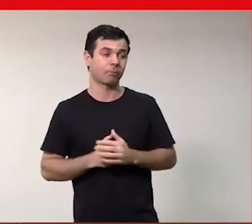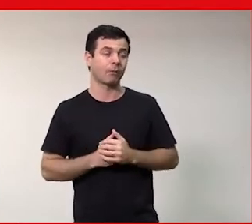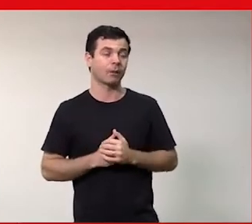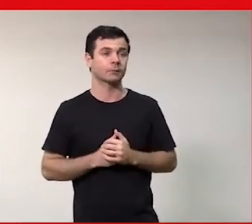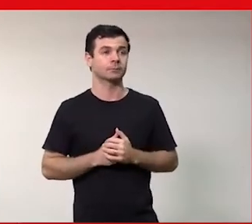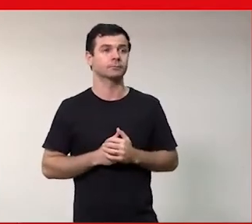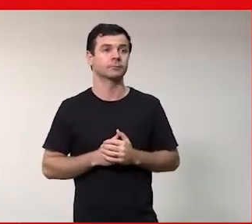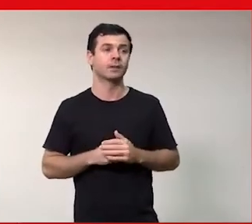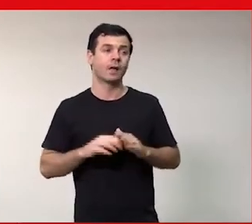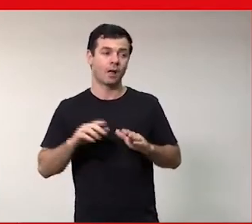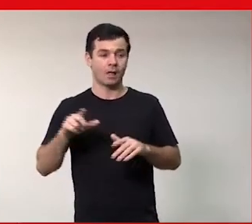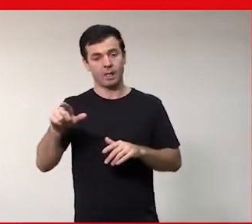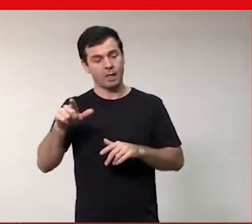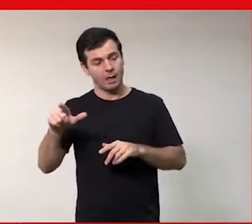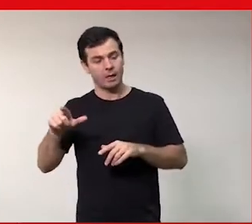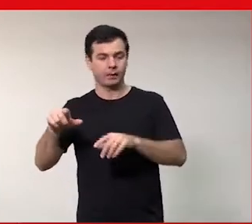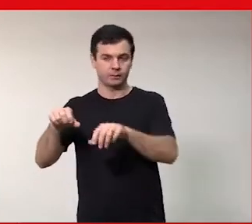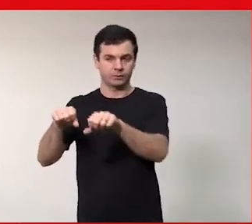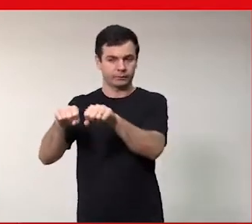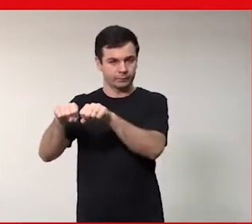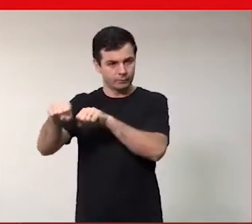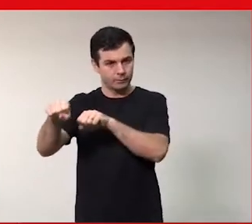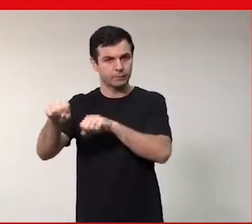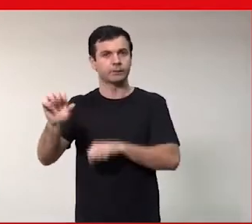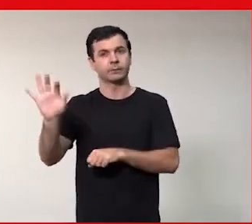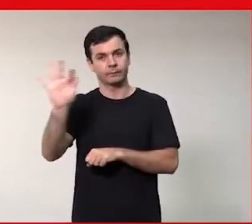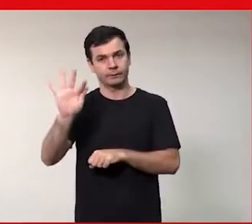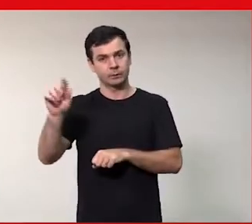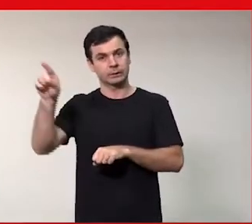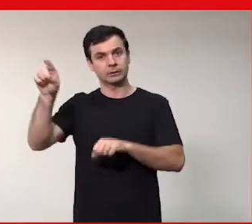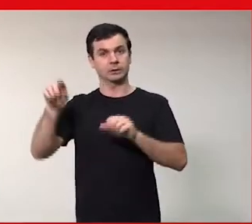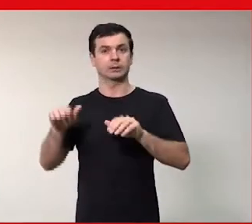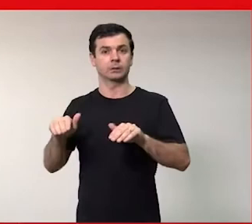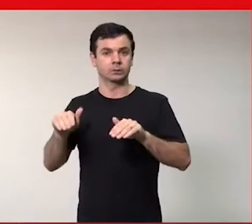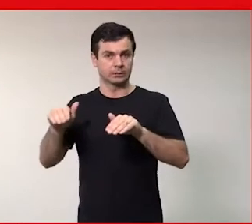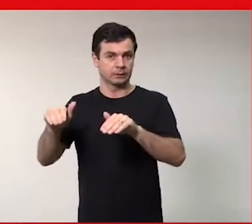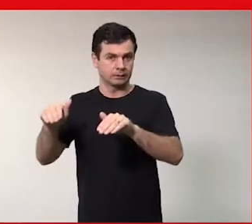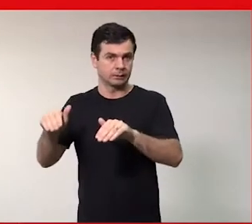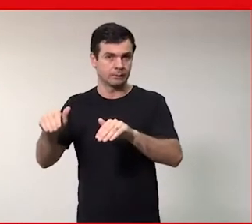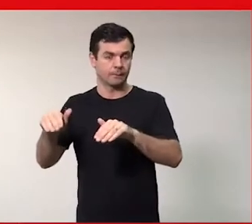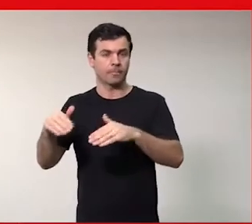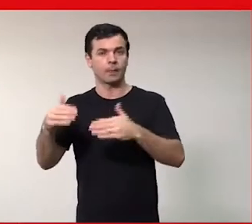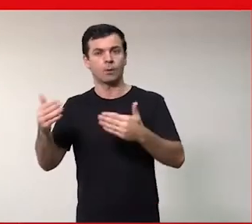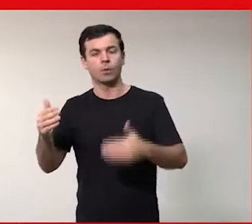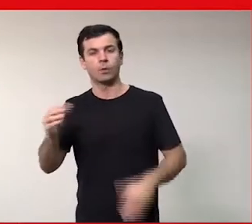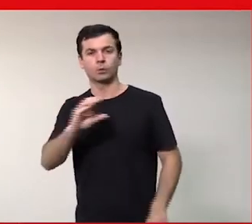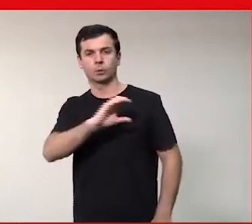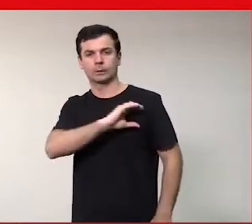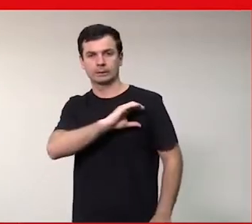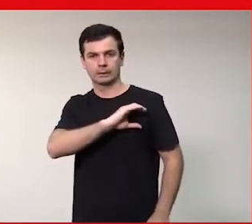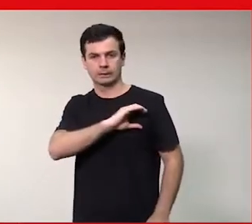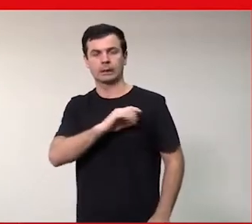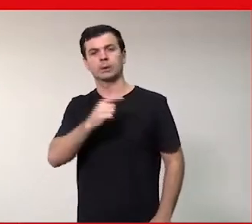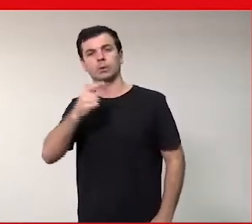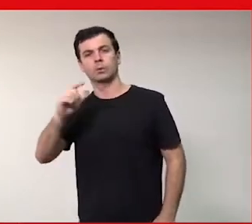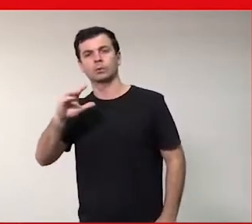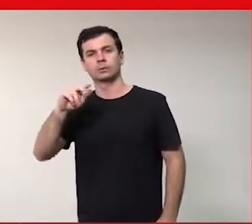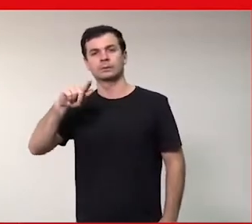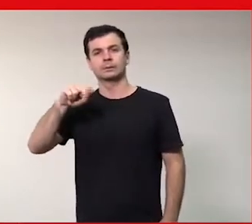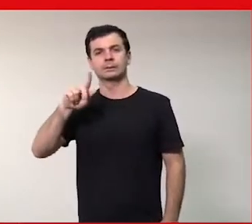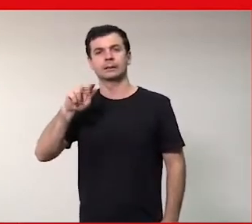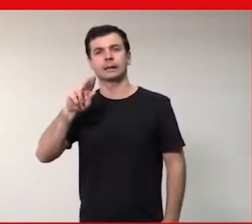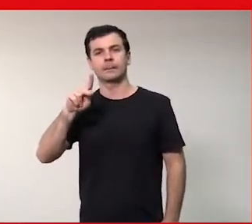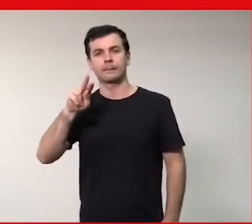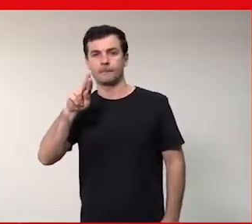número de graduandas das universidades da Austrália, do Canadá e de Singapura, que são os mercados onde a gente está